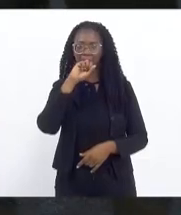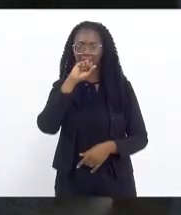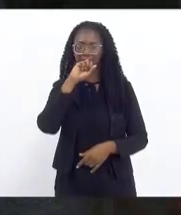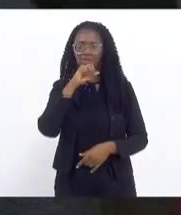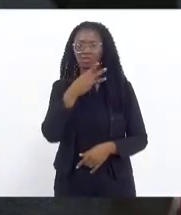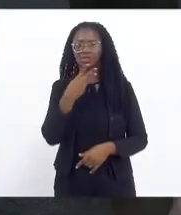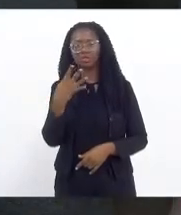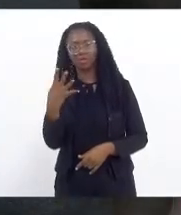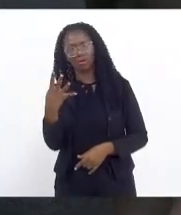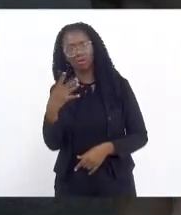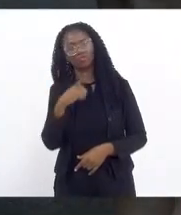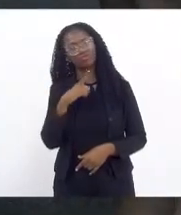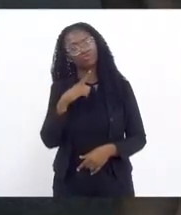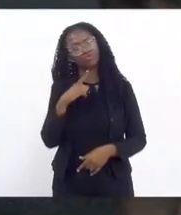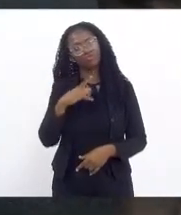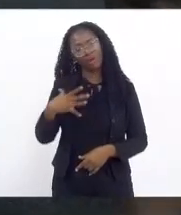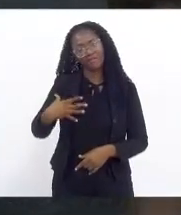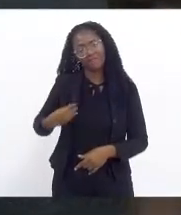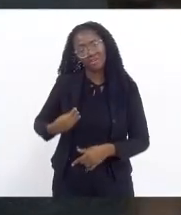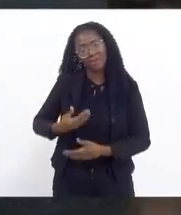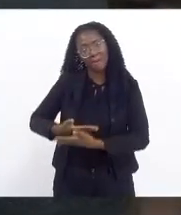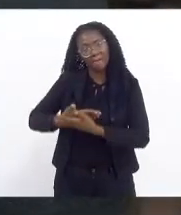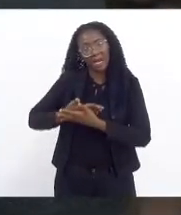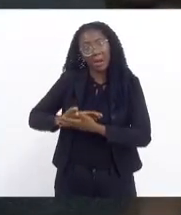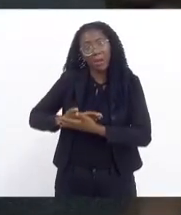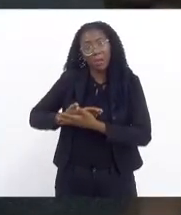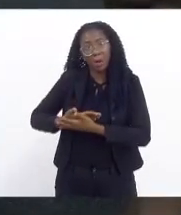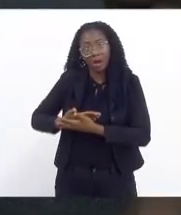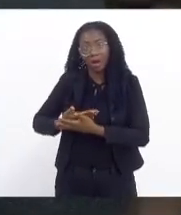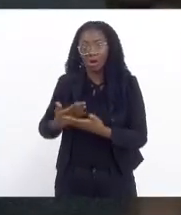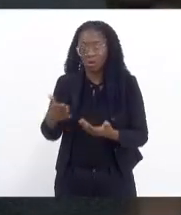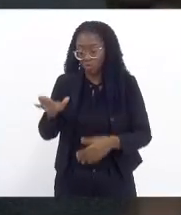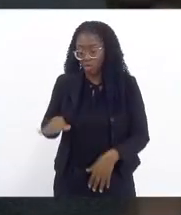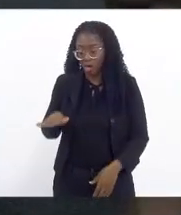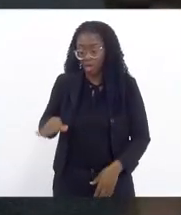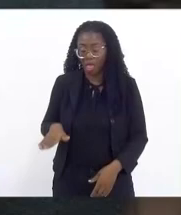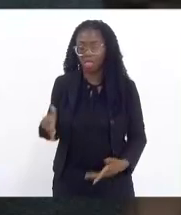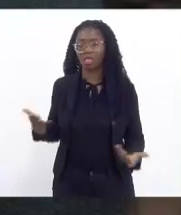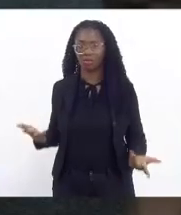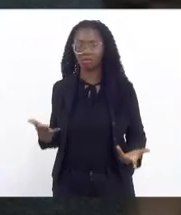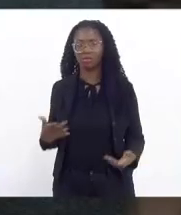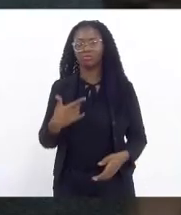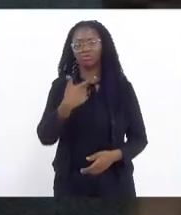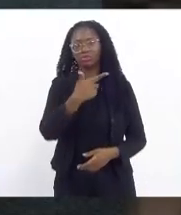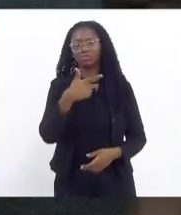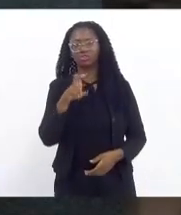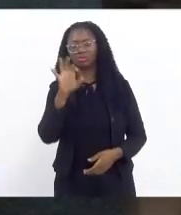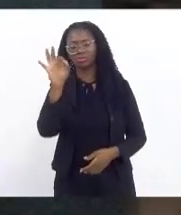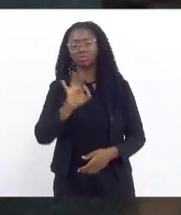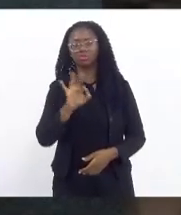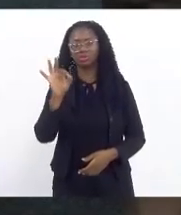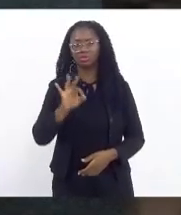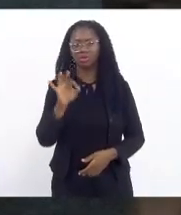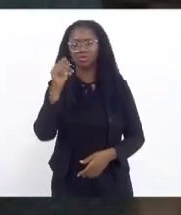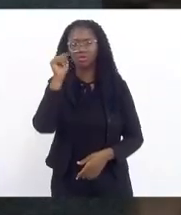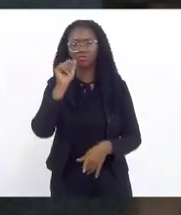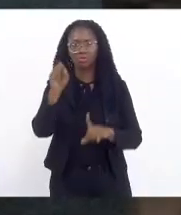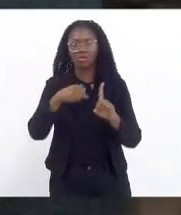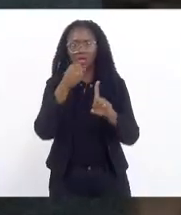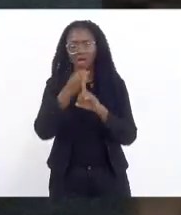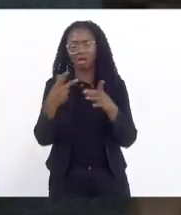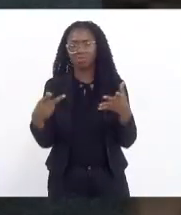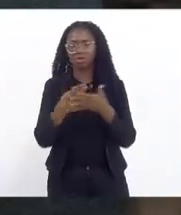tinham filhos menores, 20% dos feminicídios que ocorreram no estado do Rio de Janeiro foram